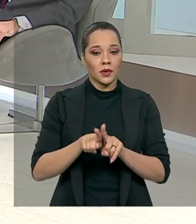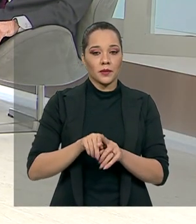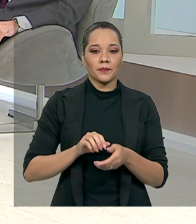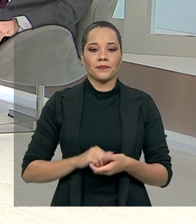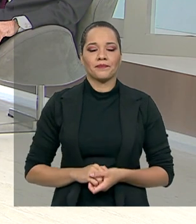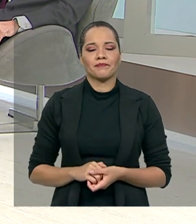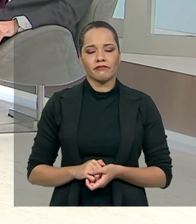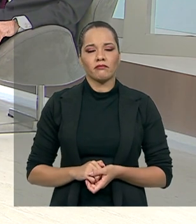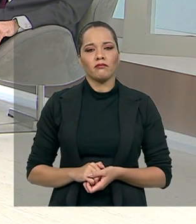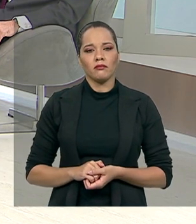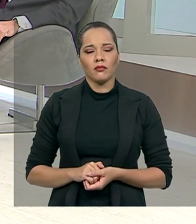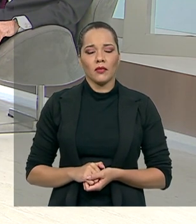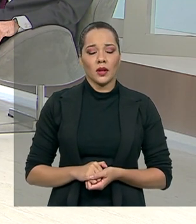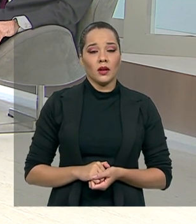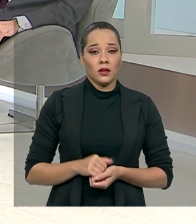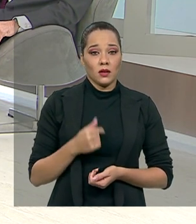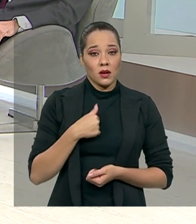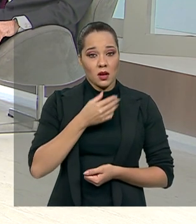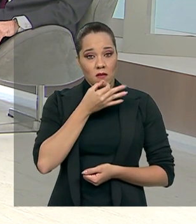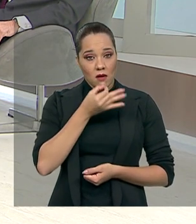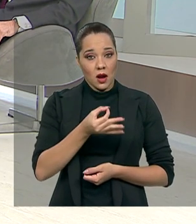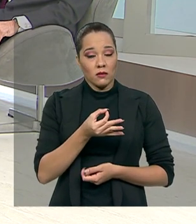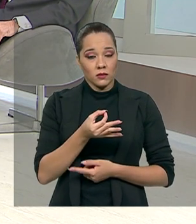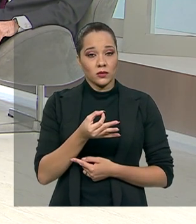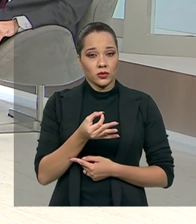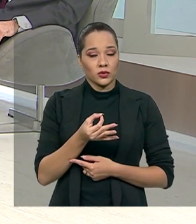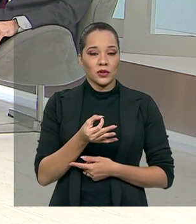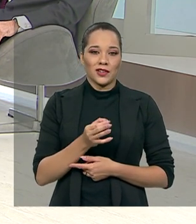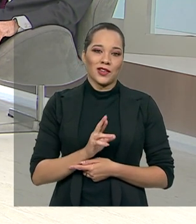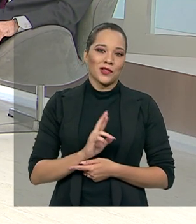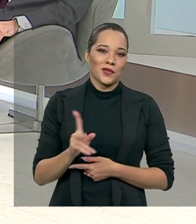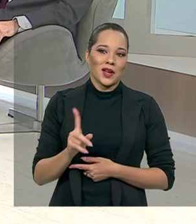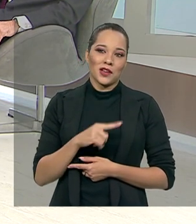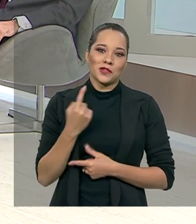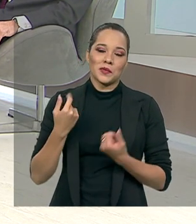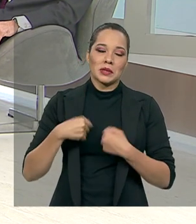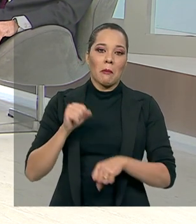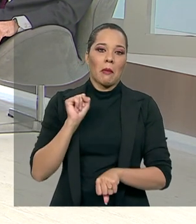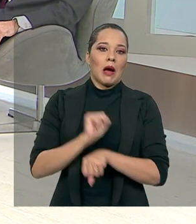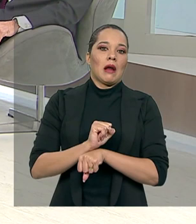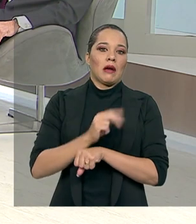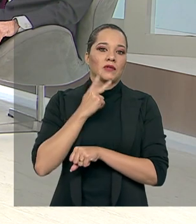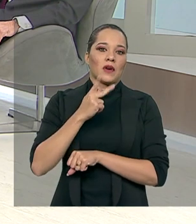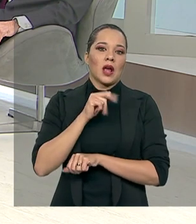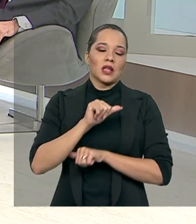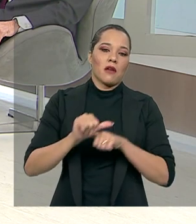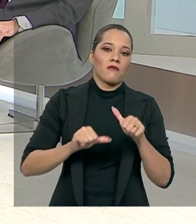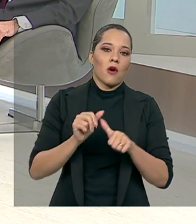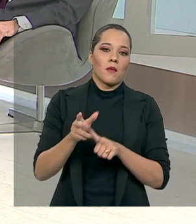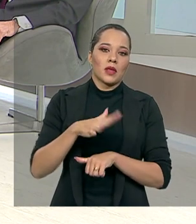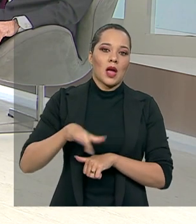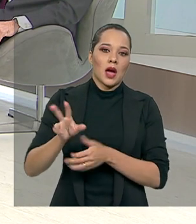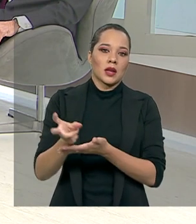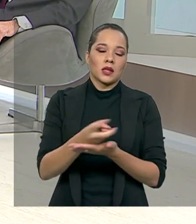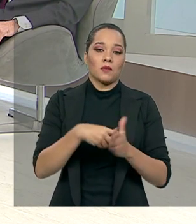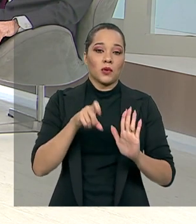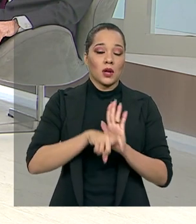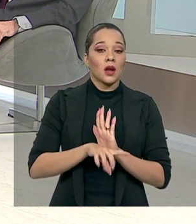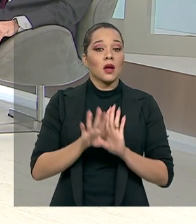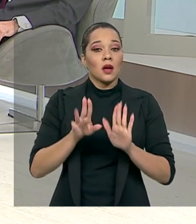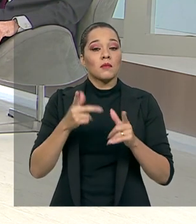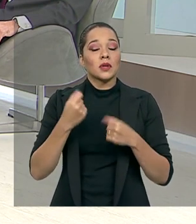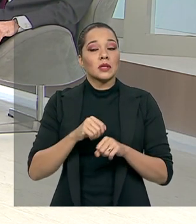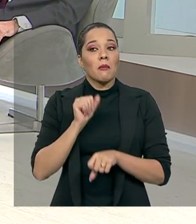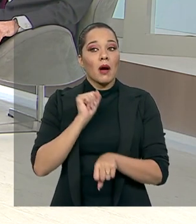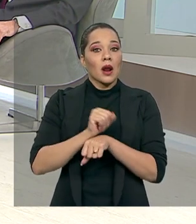Olha, eu acho que teria, não que a gente tenha que parar de falar de reforma tributária, mas nós temos que parar